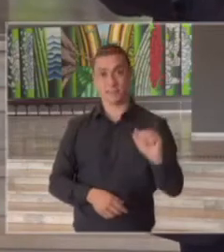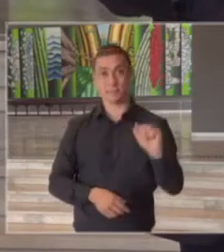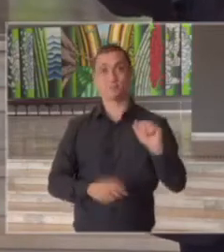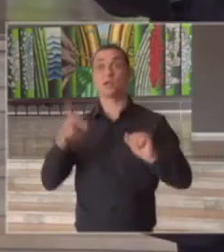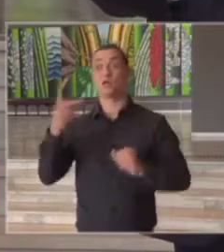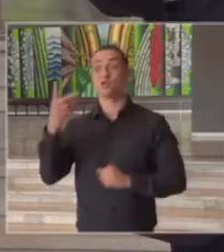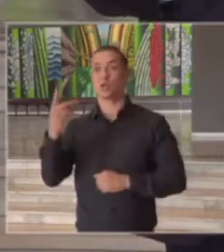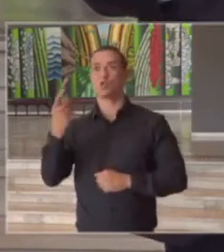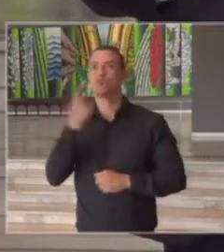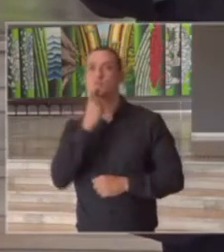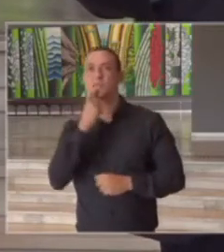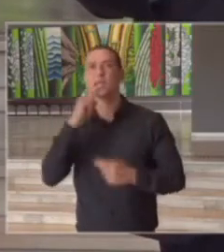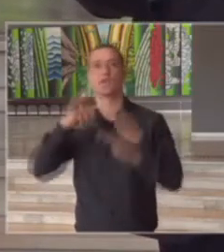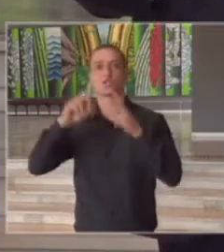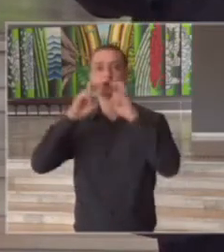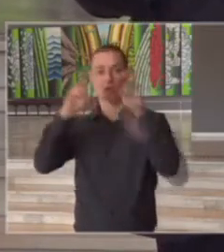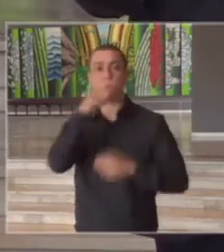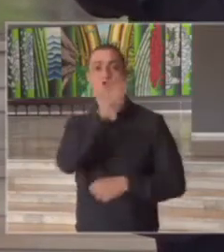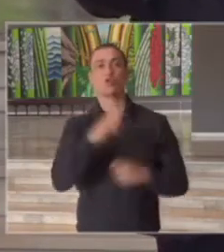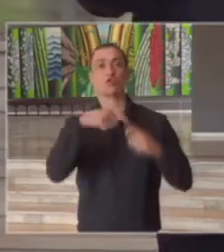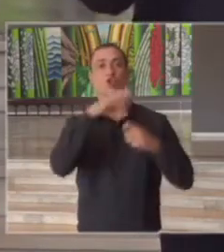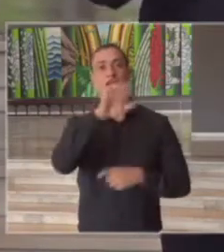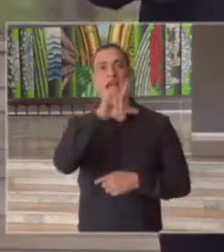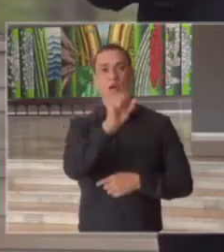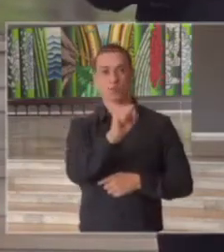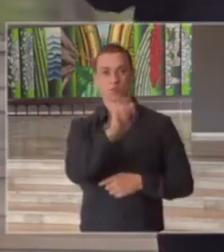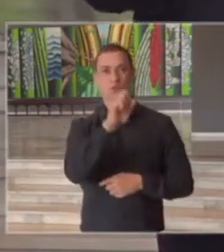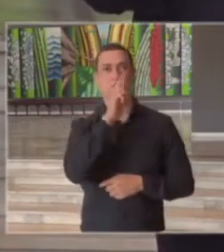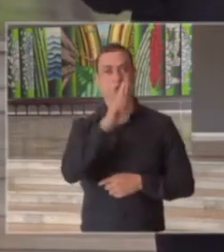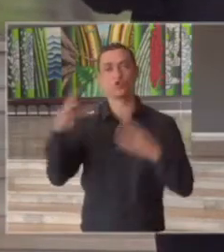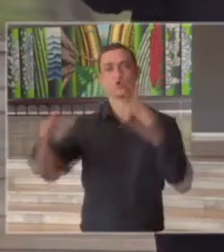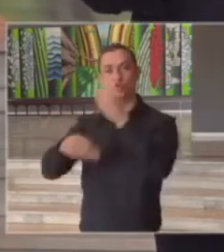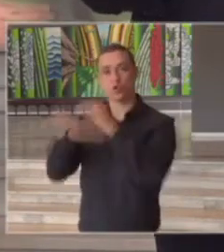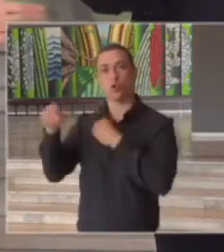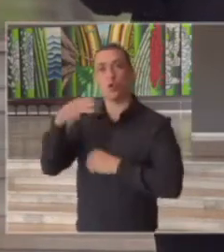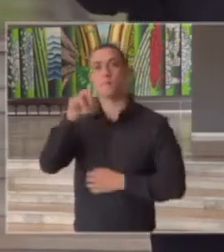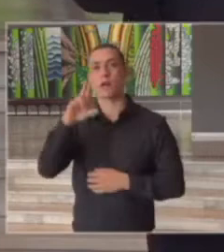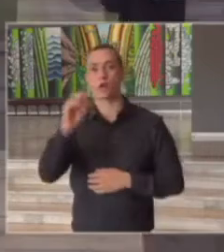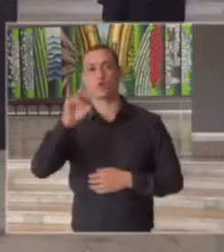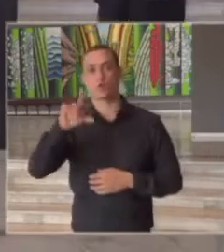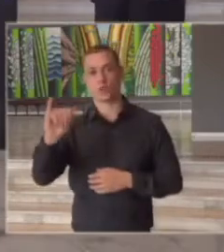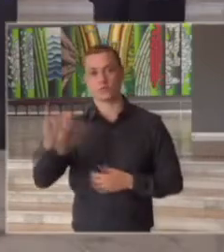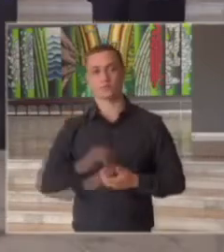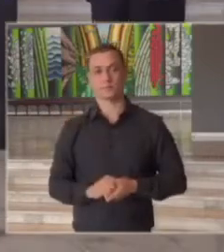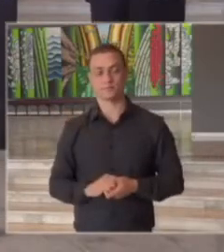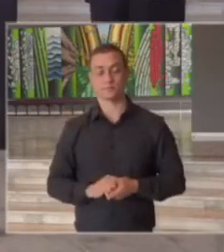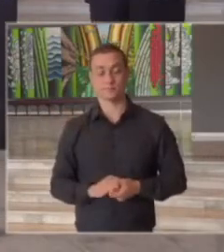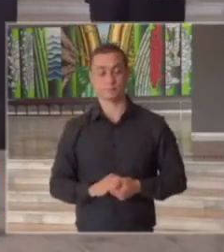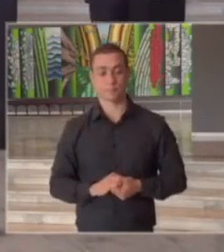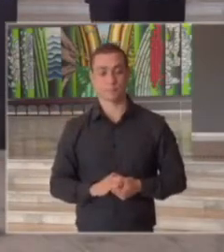Campinas Sorocaba o doutor Carlos Carvalho com comentários do Marco Vioni Guerma ok